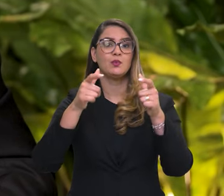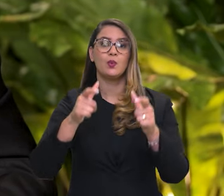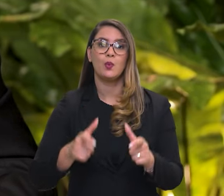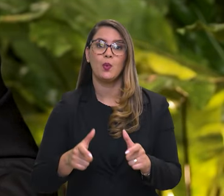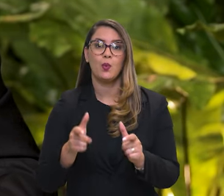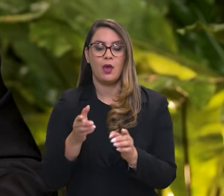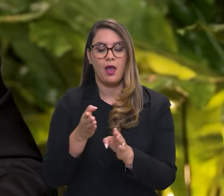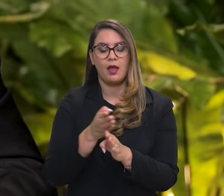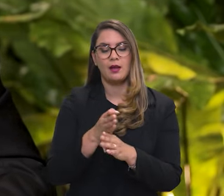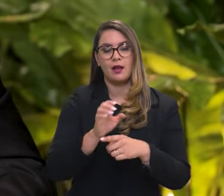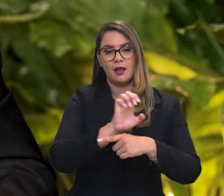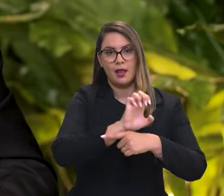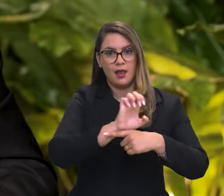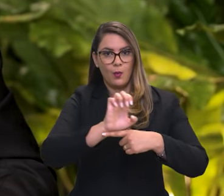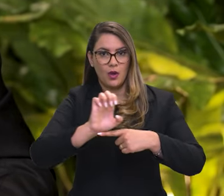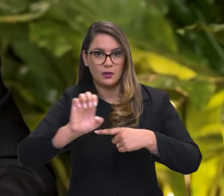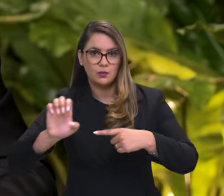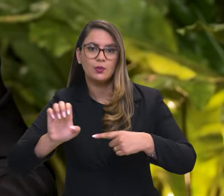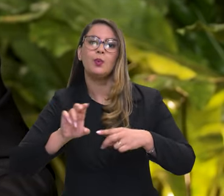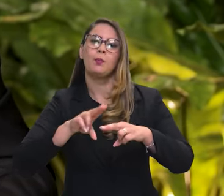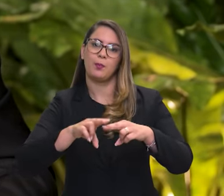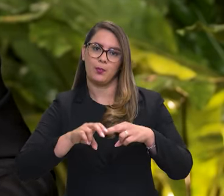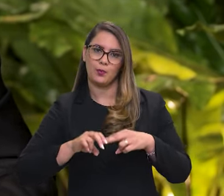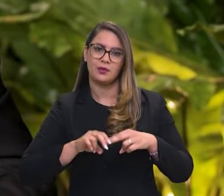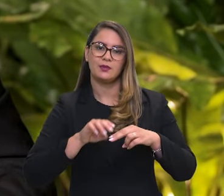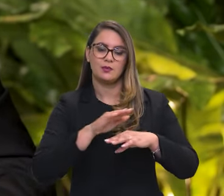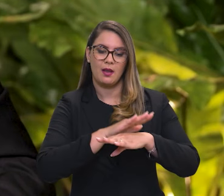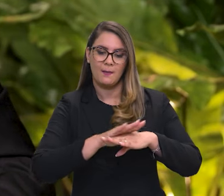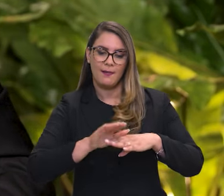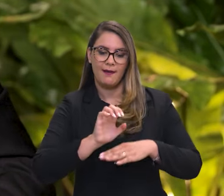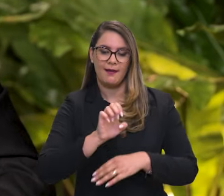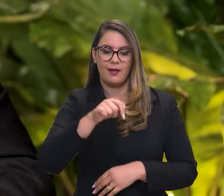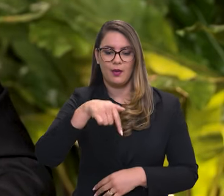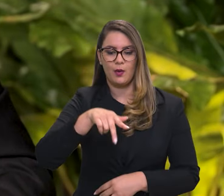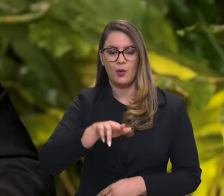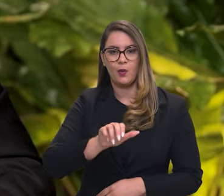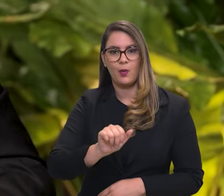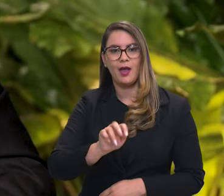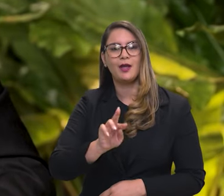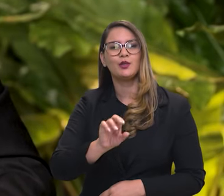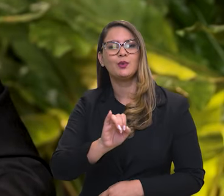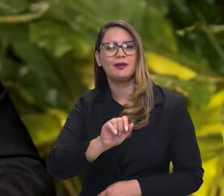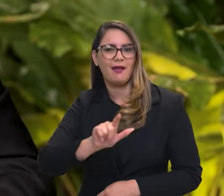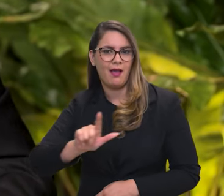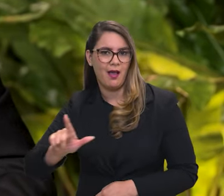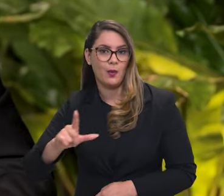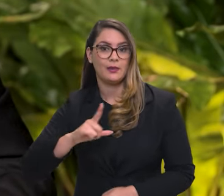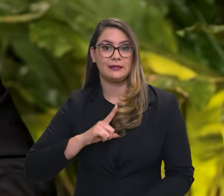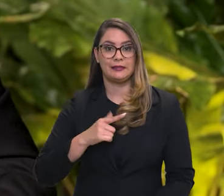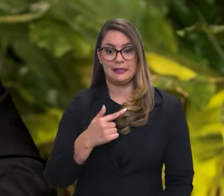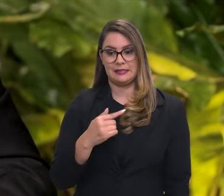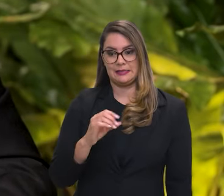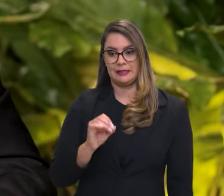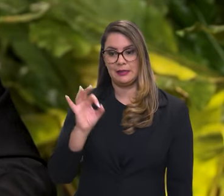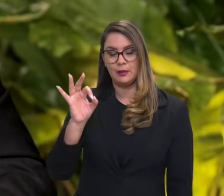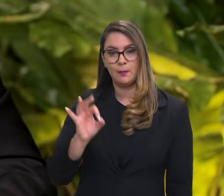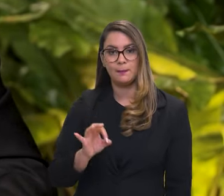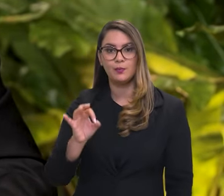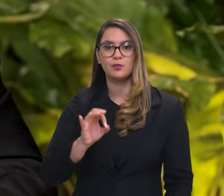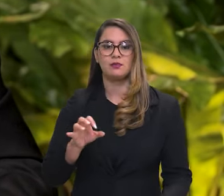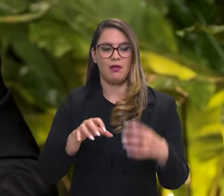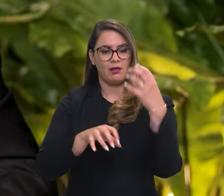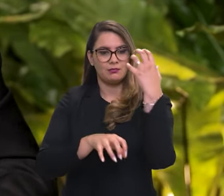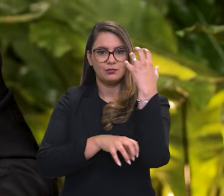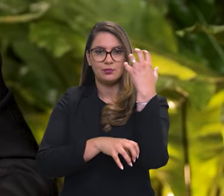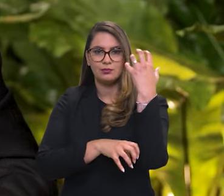localizada na linha do Equador e por isso é chamada de margem equatorial. Uma região que tem 70% dos manguezais